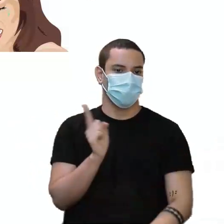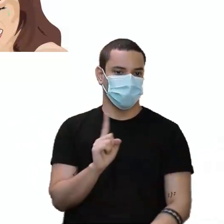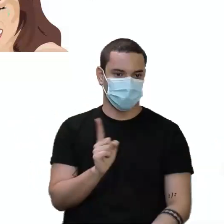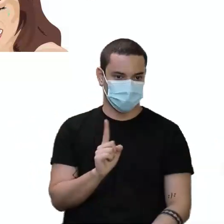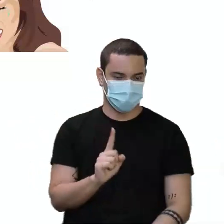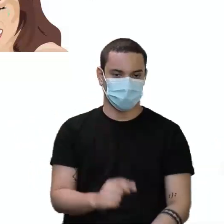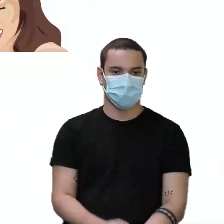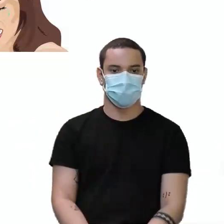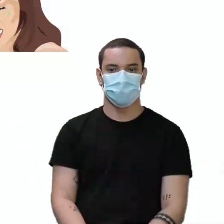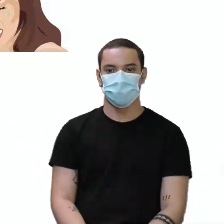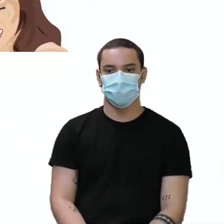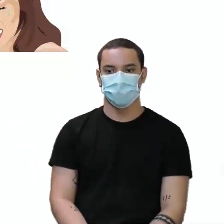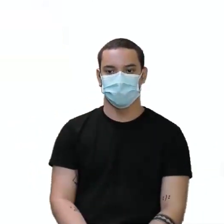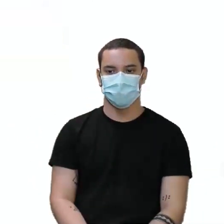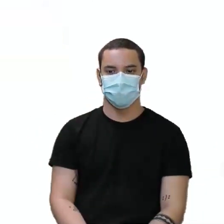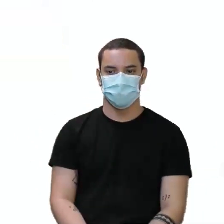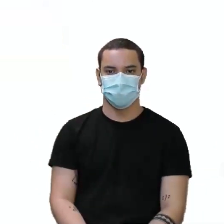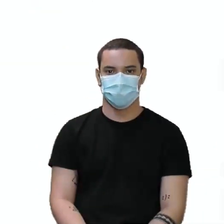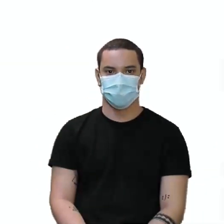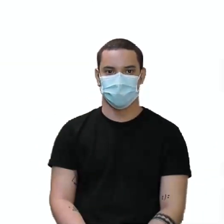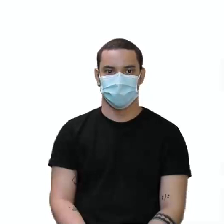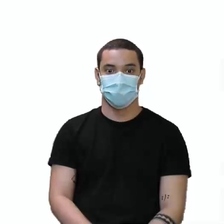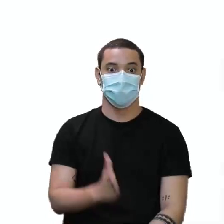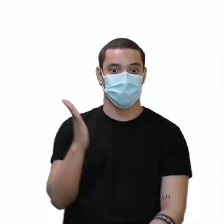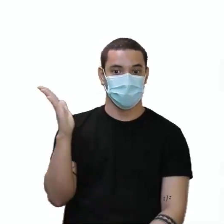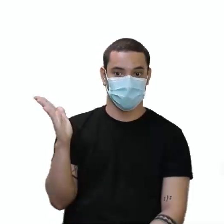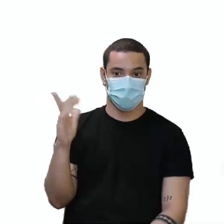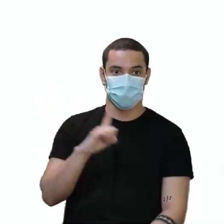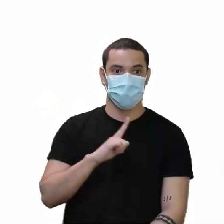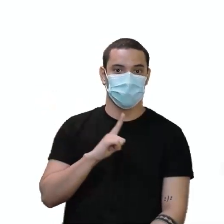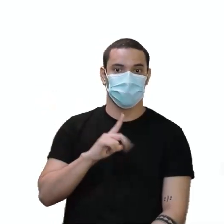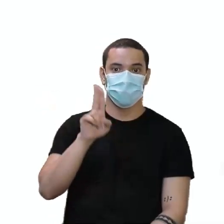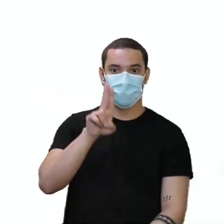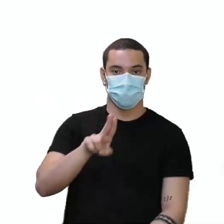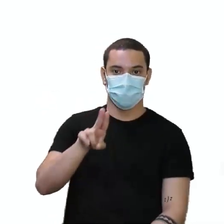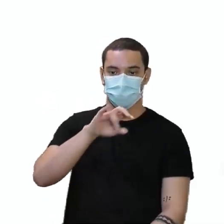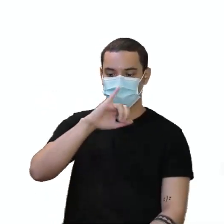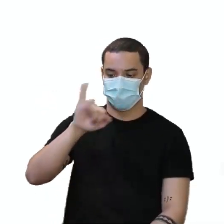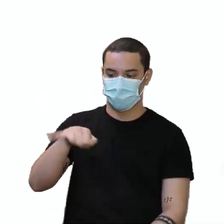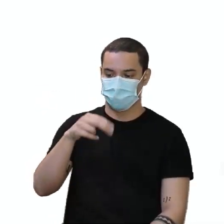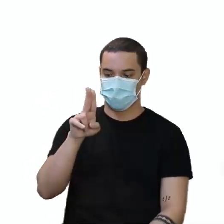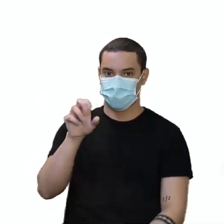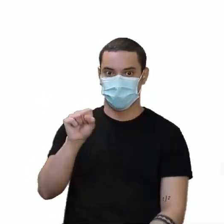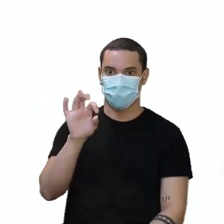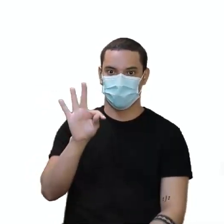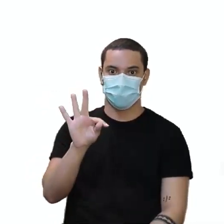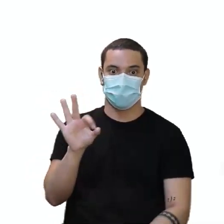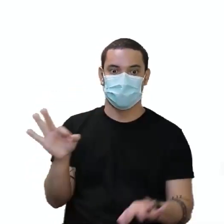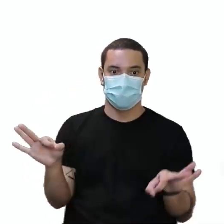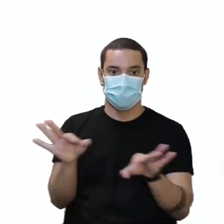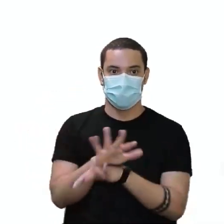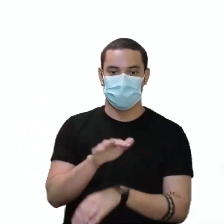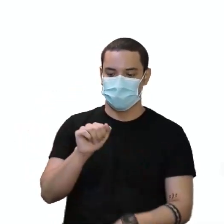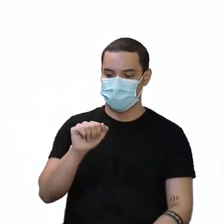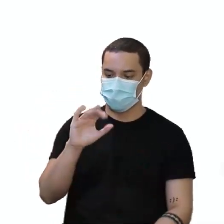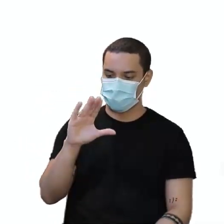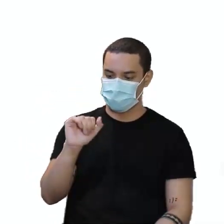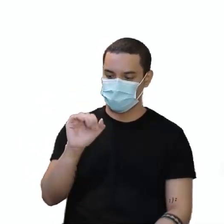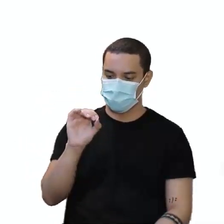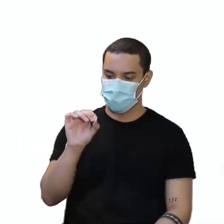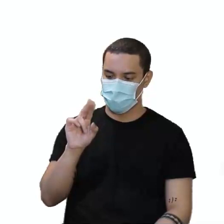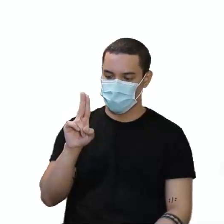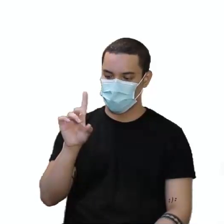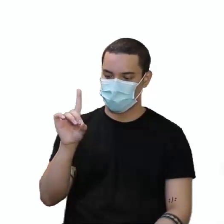uma situação ainda não acabou exatamente. Aí nós temos o uso do just também, que é que ele acabou de, acabou de.